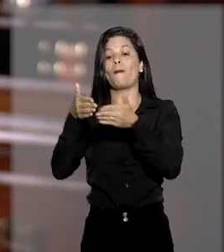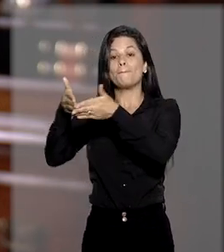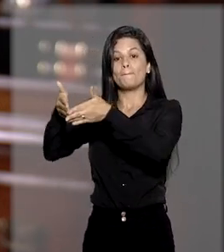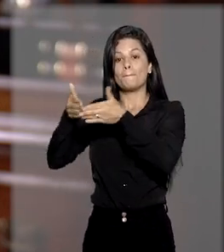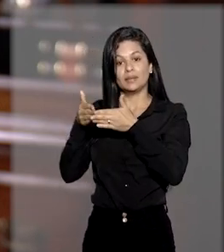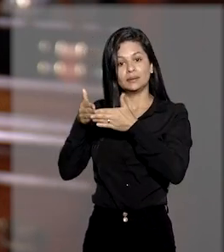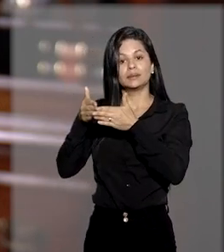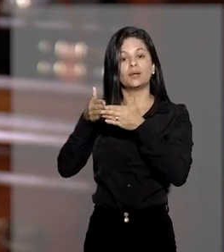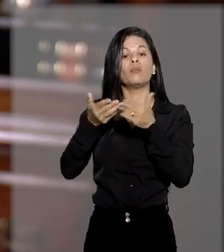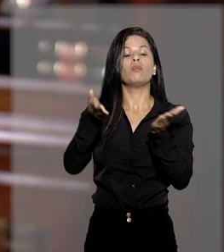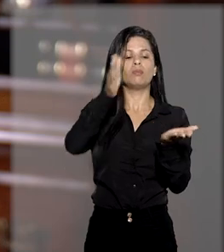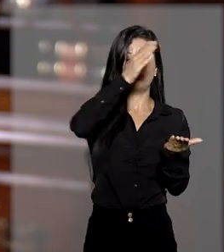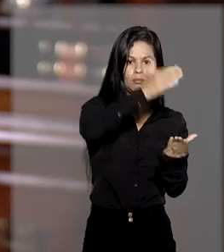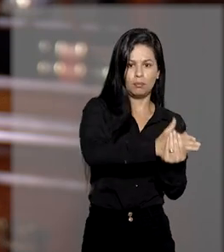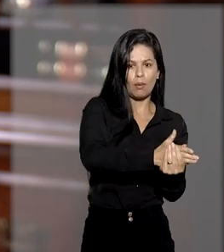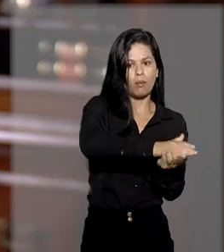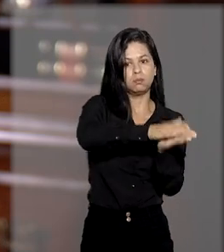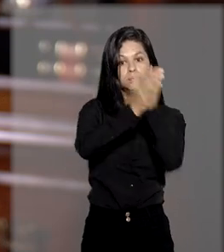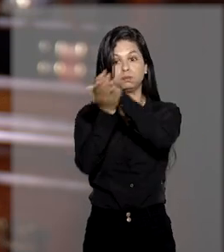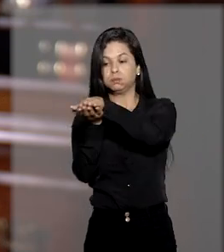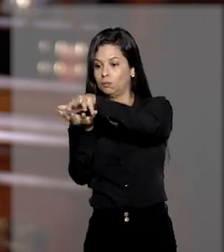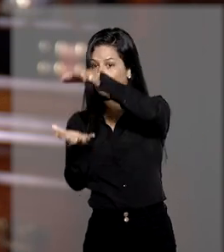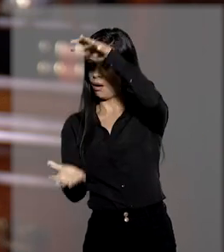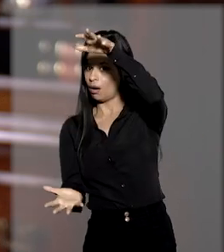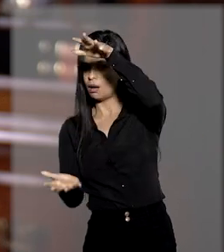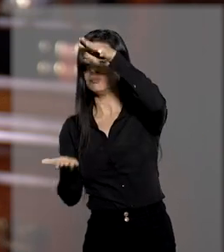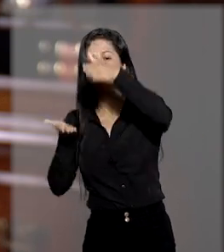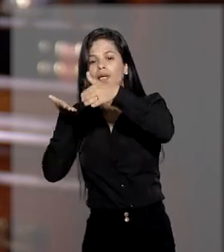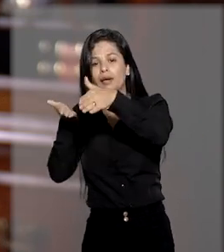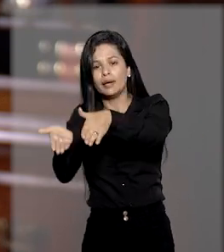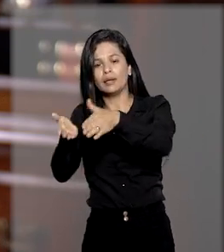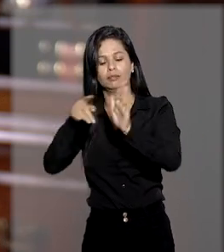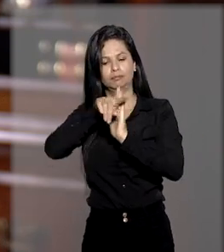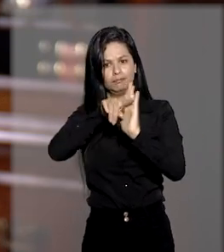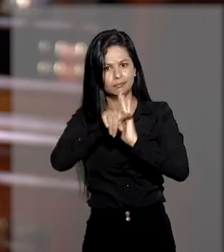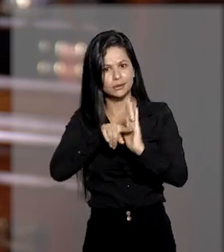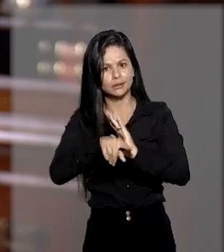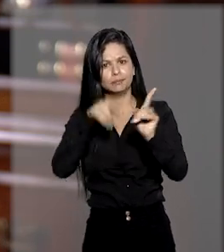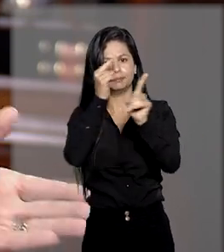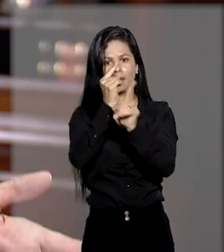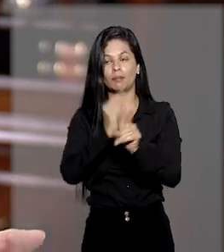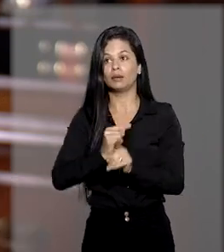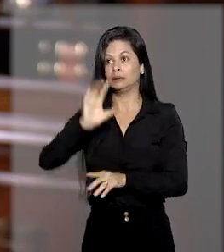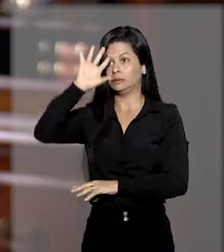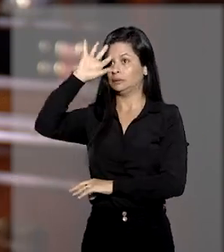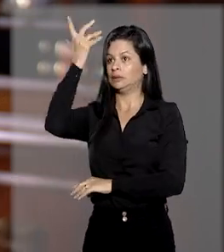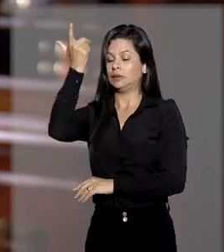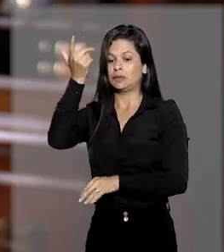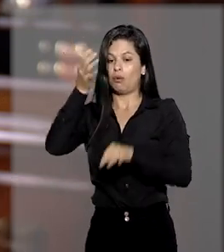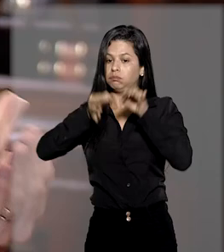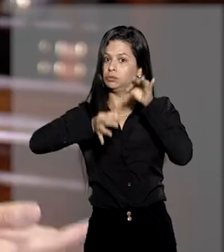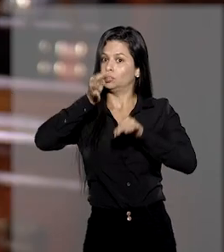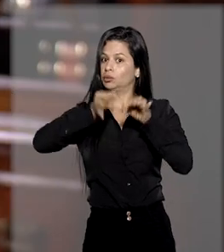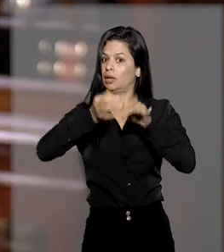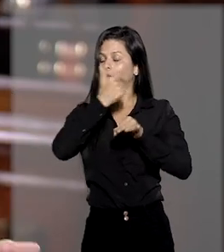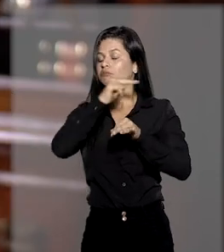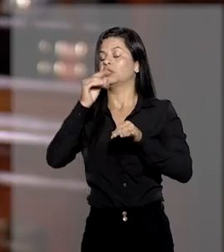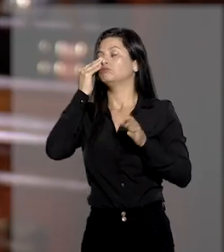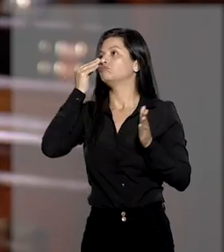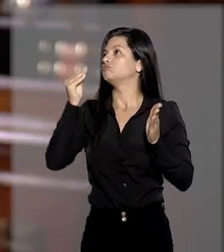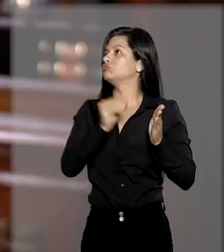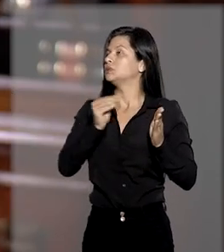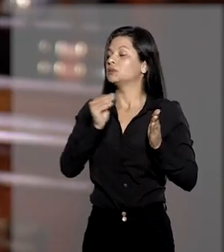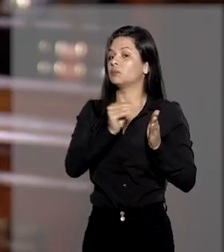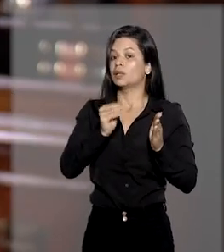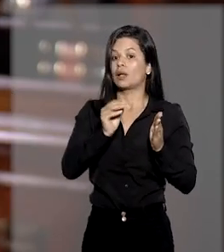peticionamento nos próprios autos do processo em que a gente verifica que a decisão ou não está sendo cumprida, ou seja, ela foi ignorada,